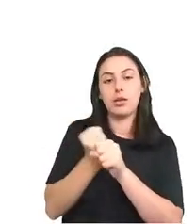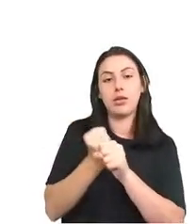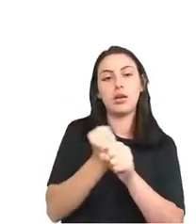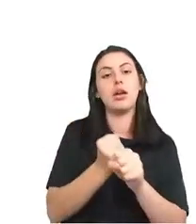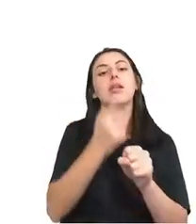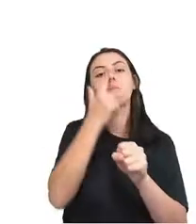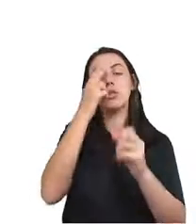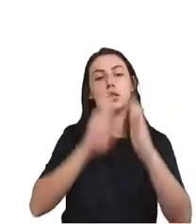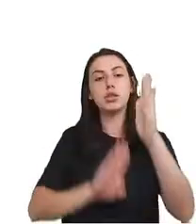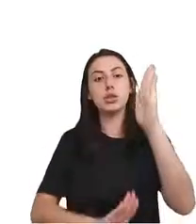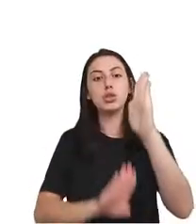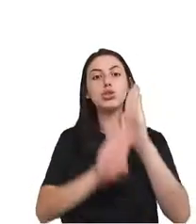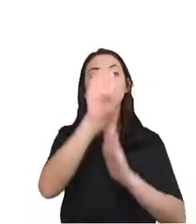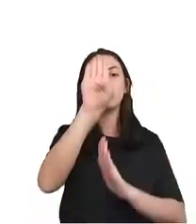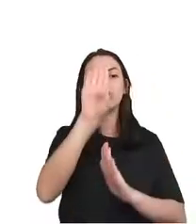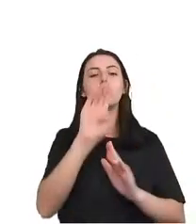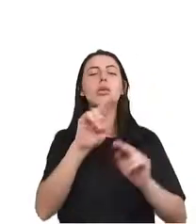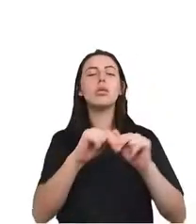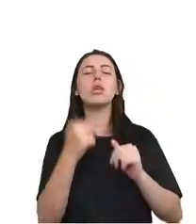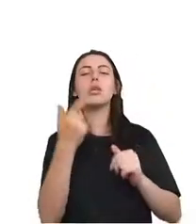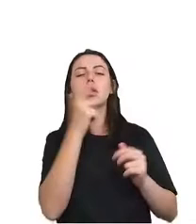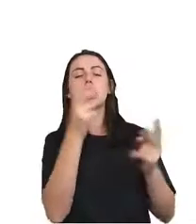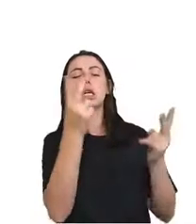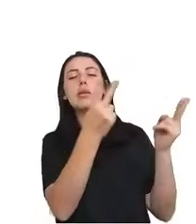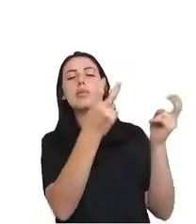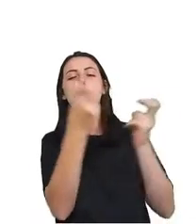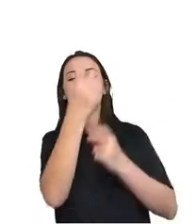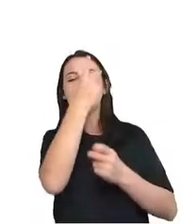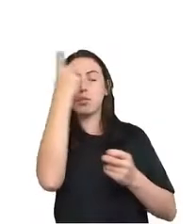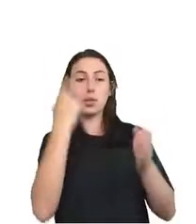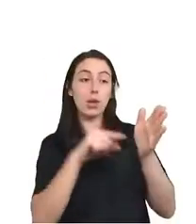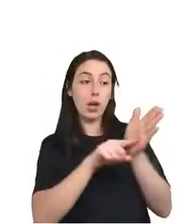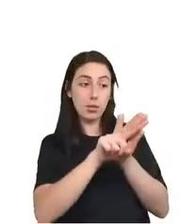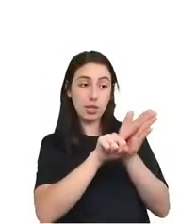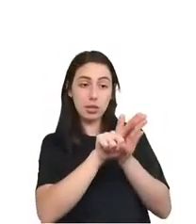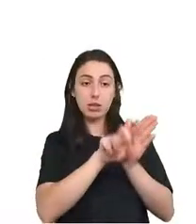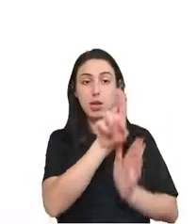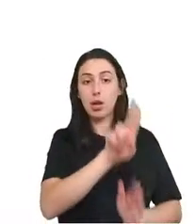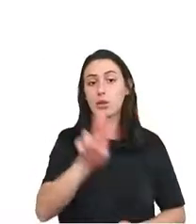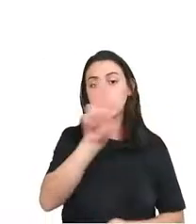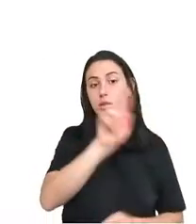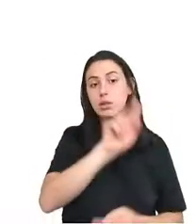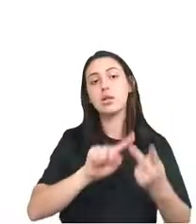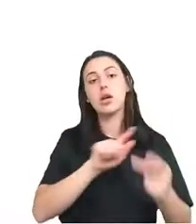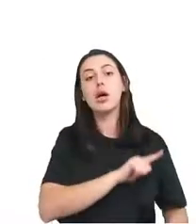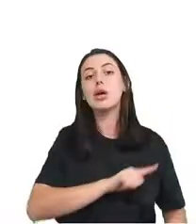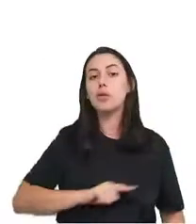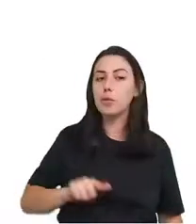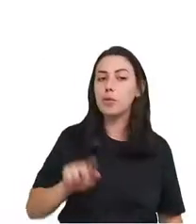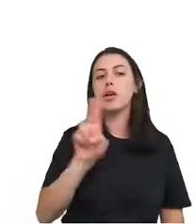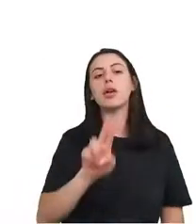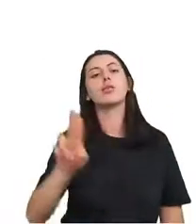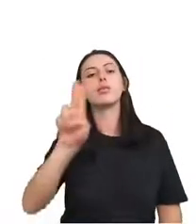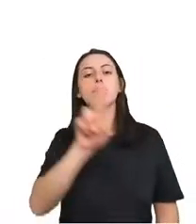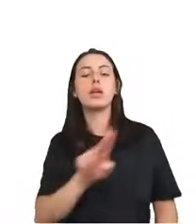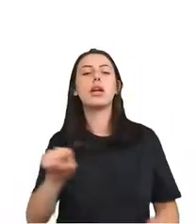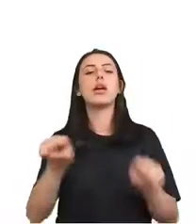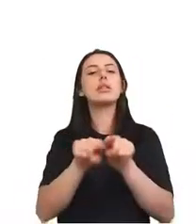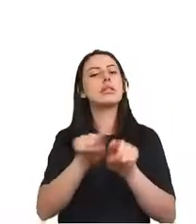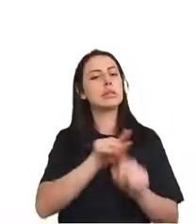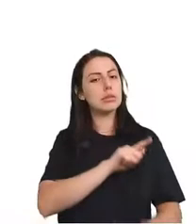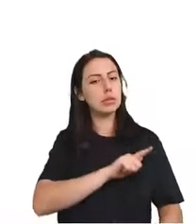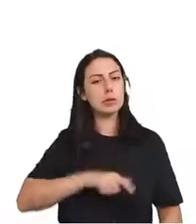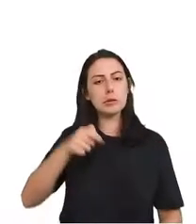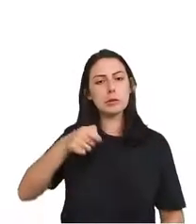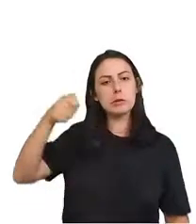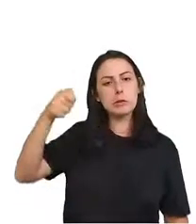e vamos ver mais disso, pesquisadores usarão, indústrias usarão, governos usarão, incluindo governos autoritários para fazer o